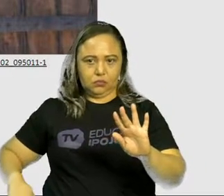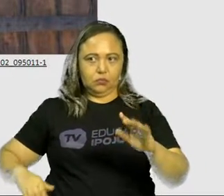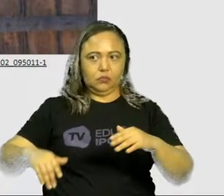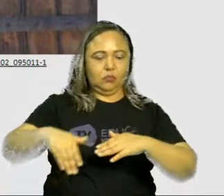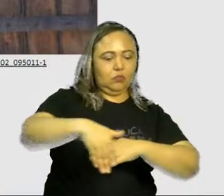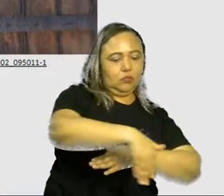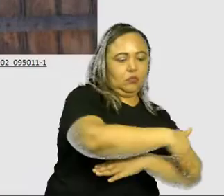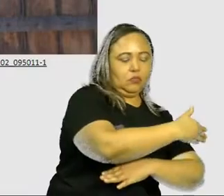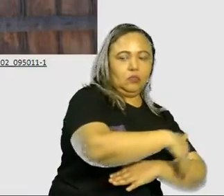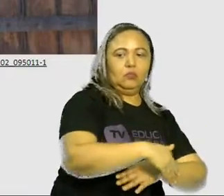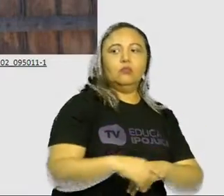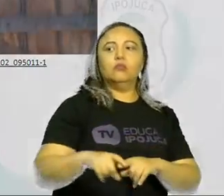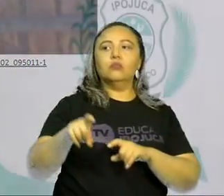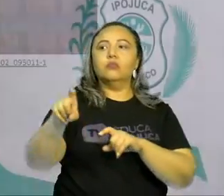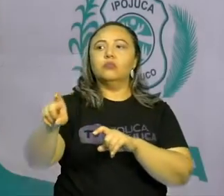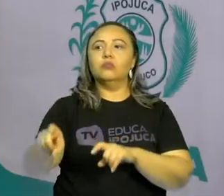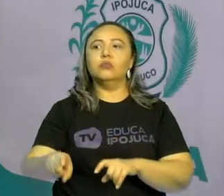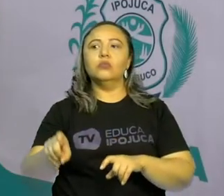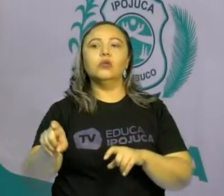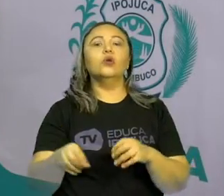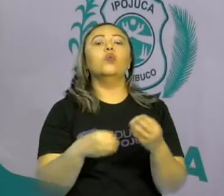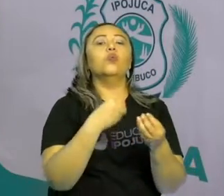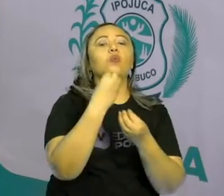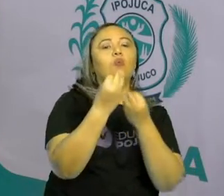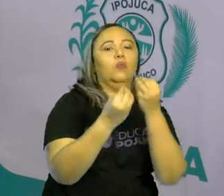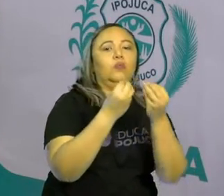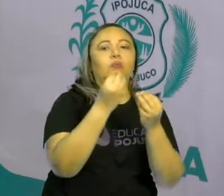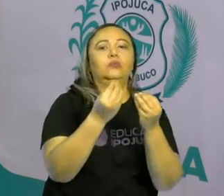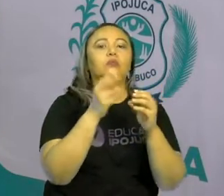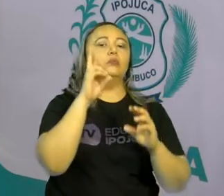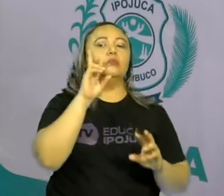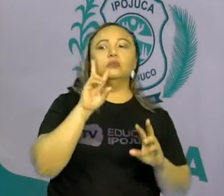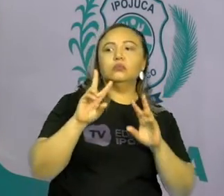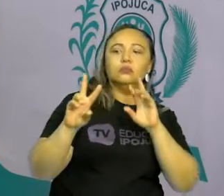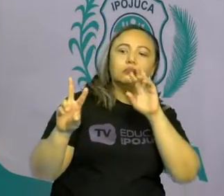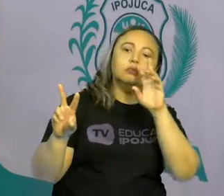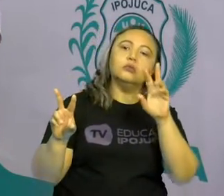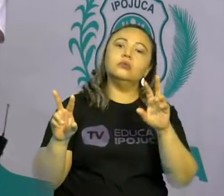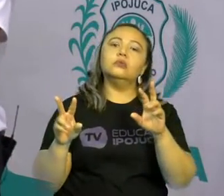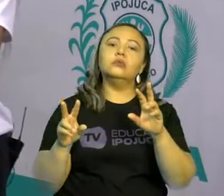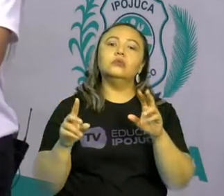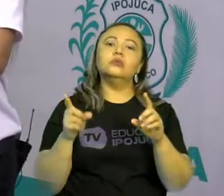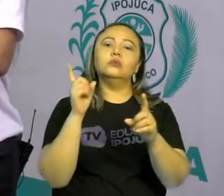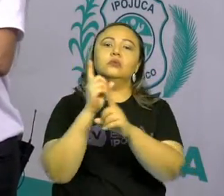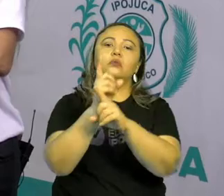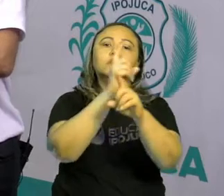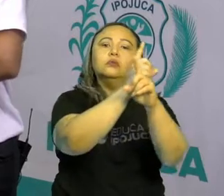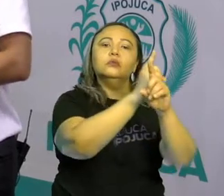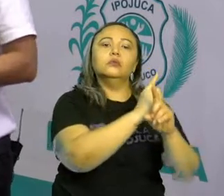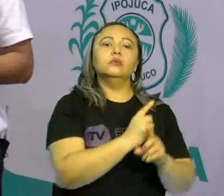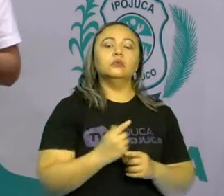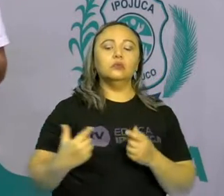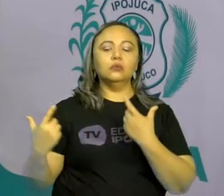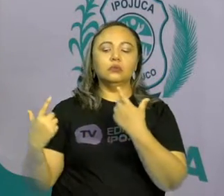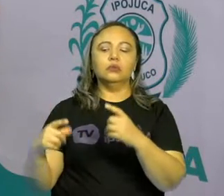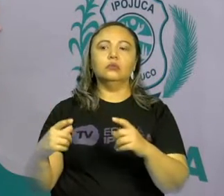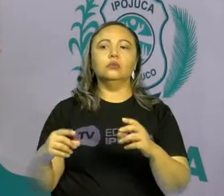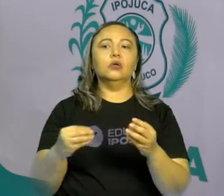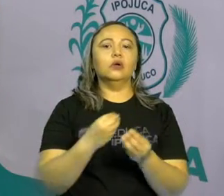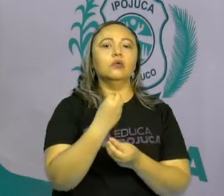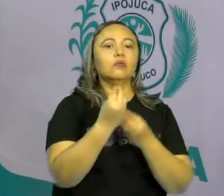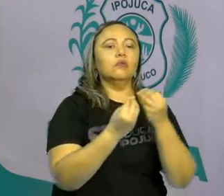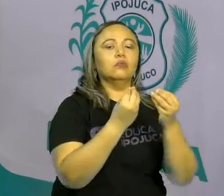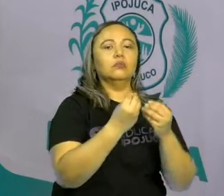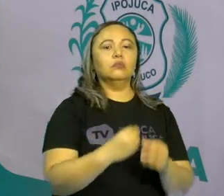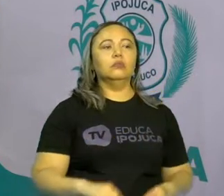lugar que a gente mora. Então a gente olhar, identificar como é o espaço que eu vivo, onde é o